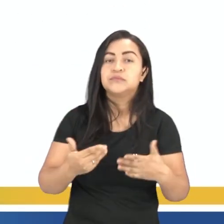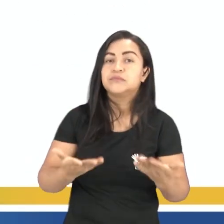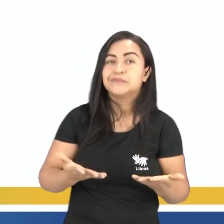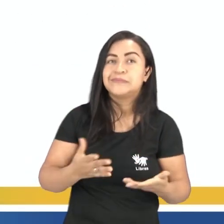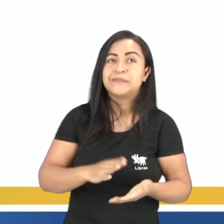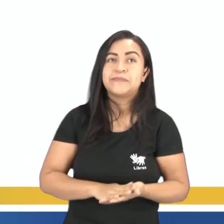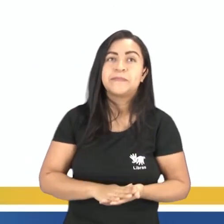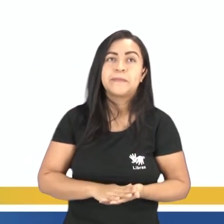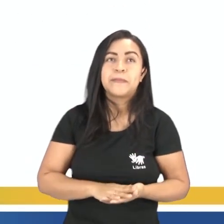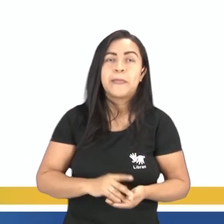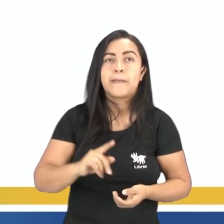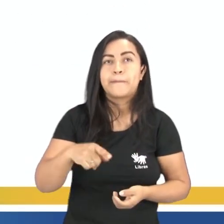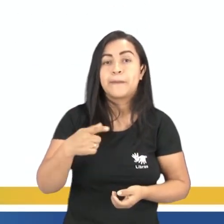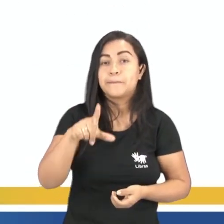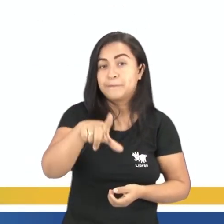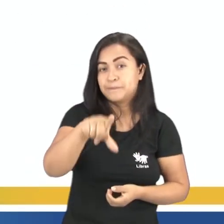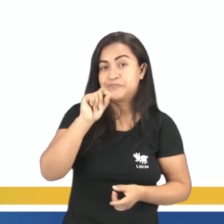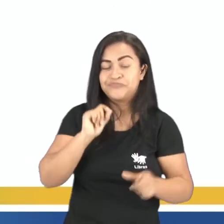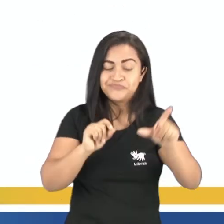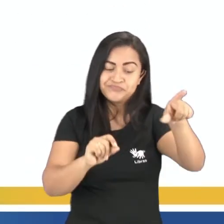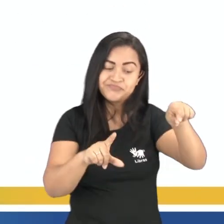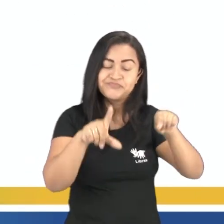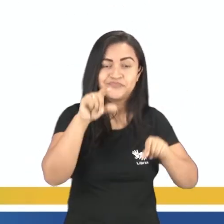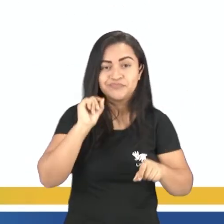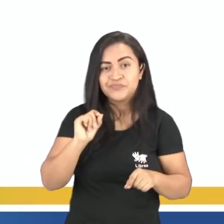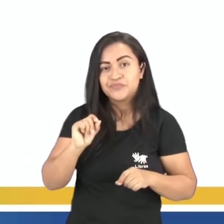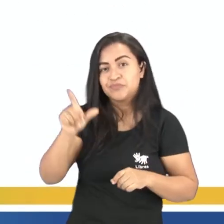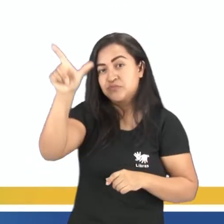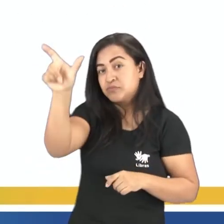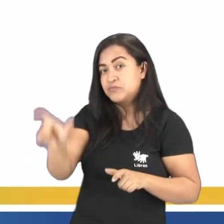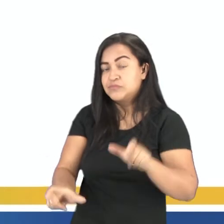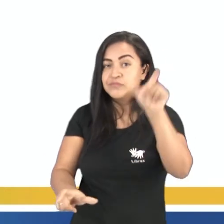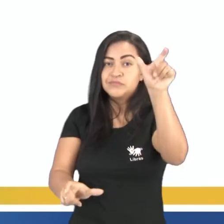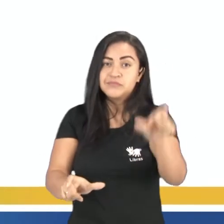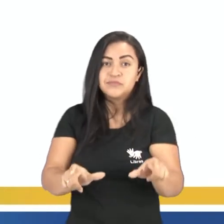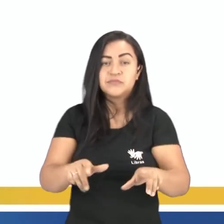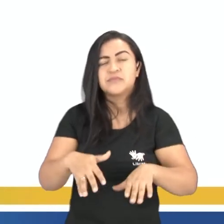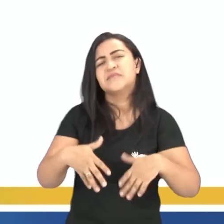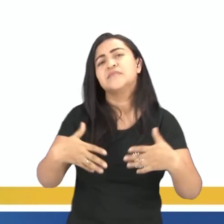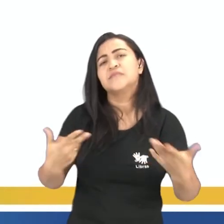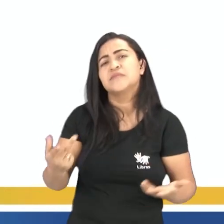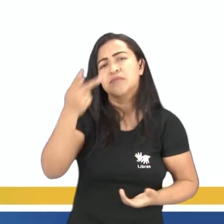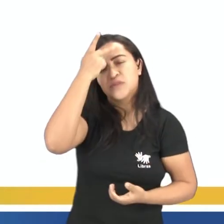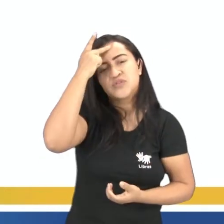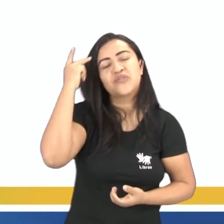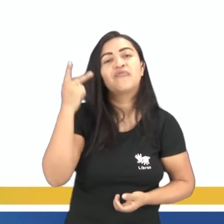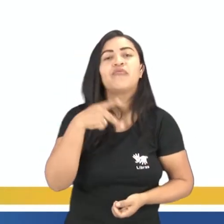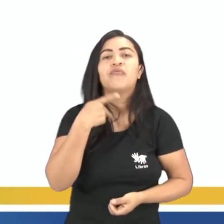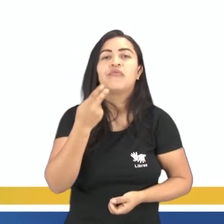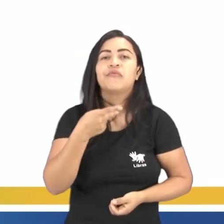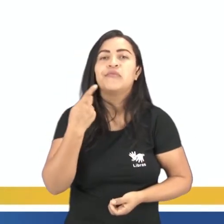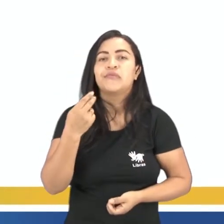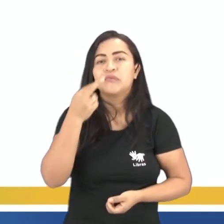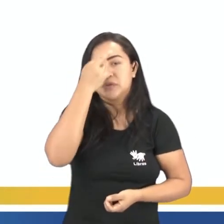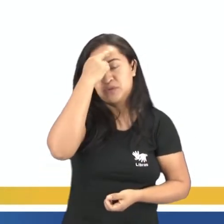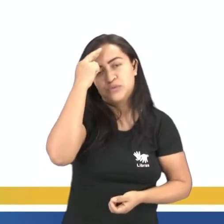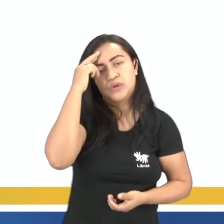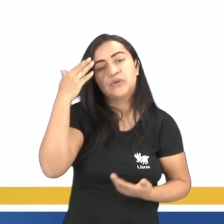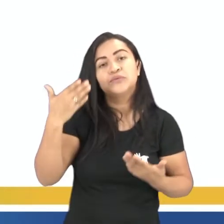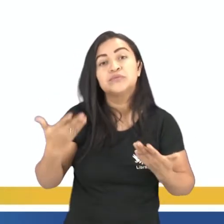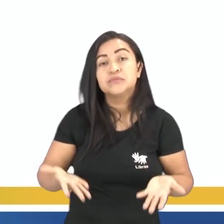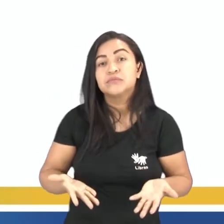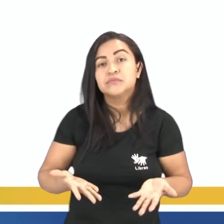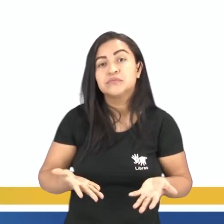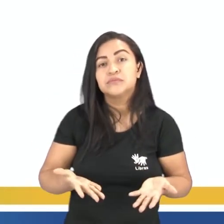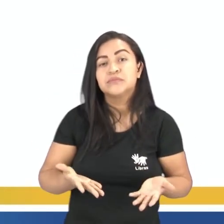Depois, você vai escolher os personagens. Quais personagens vão contar essa história? Aí você vai dar características